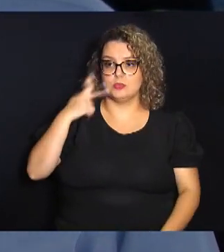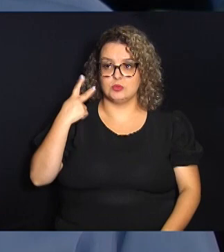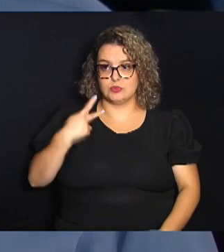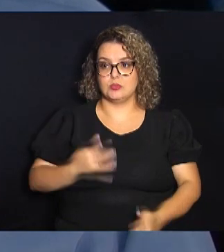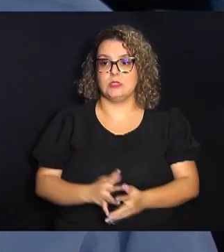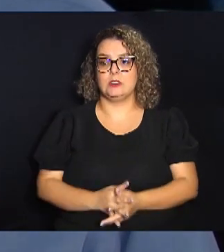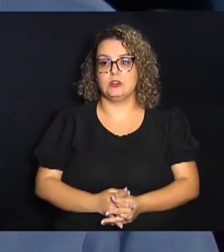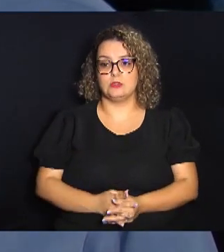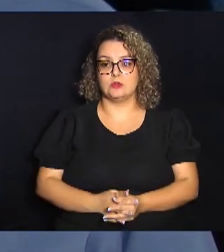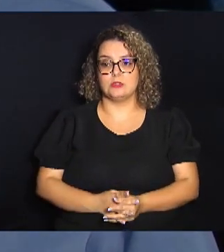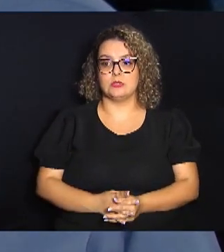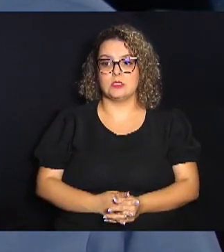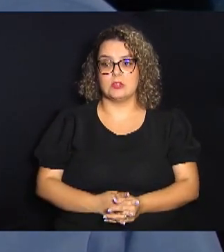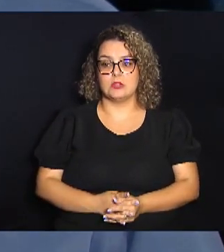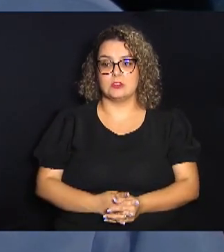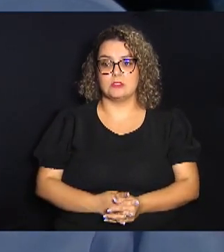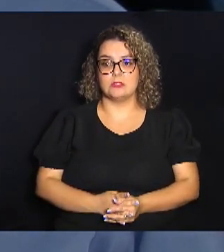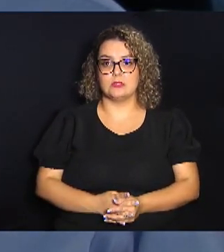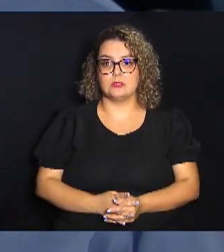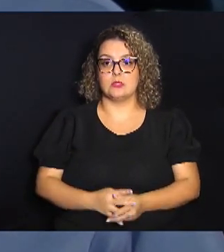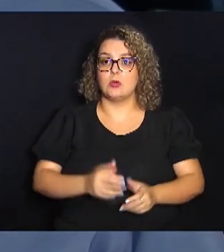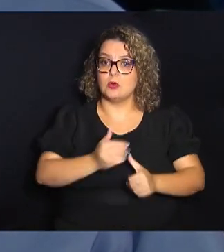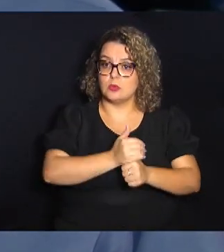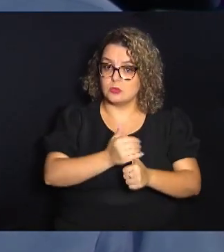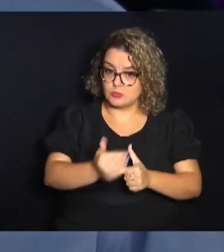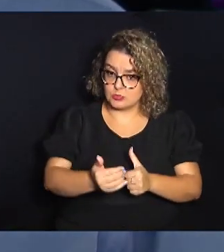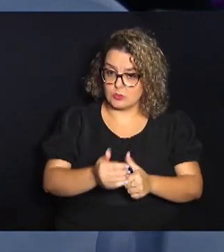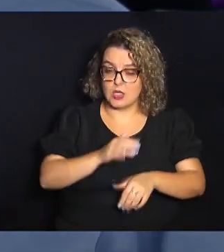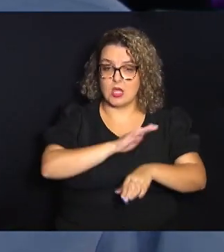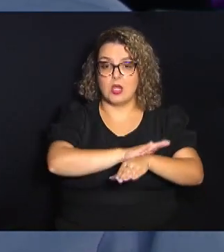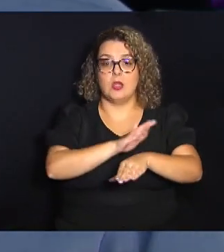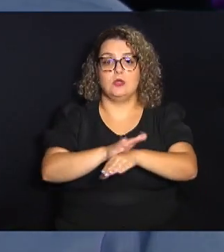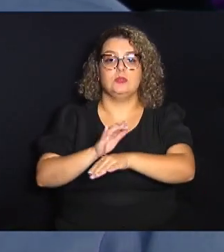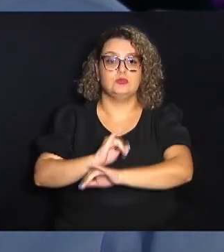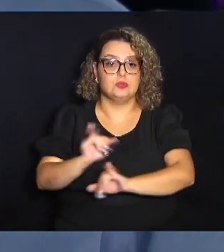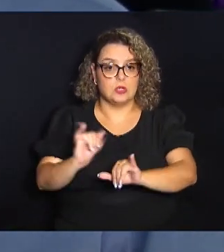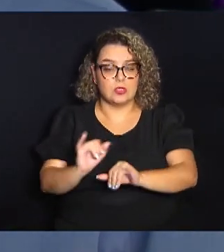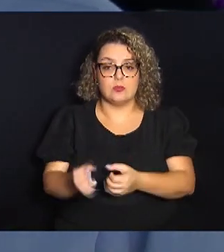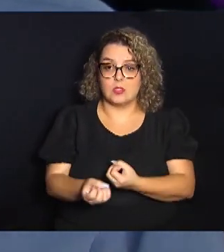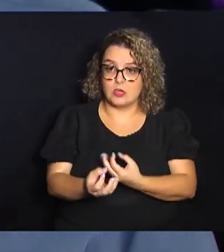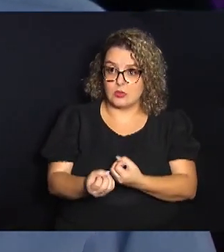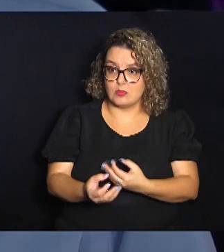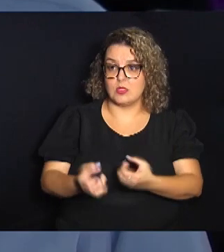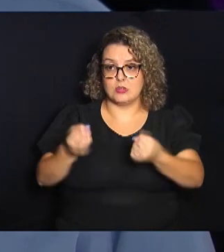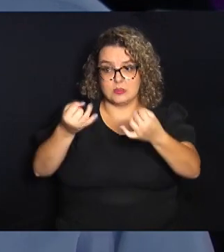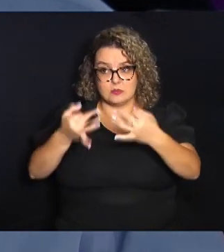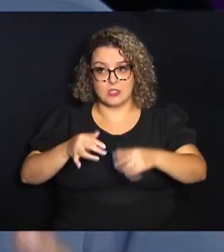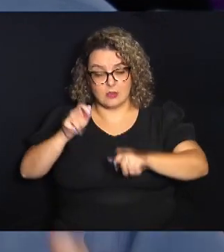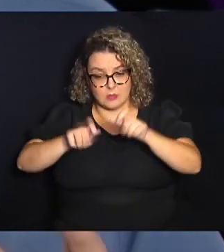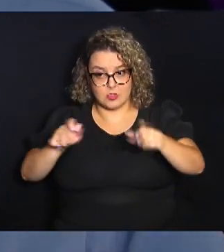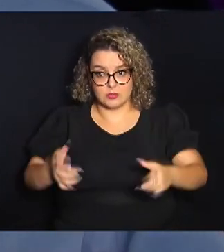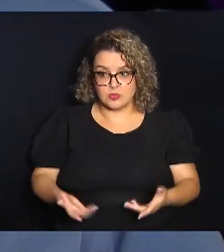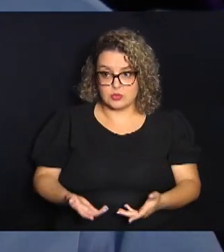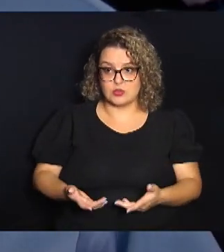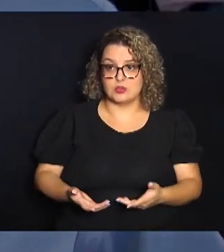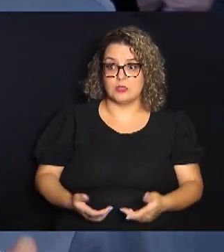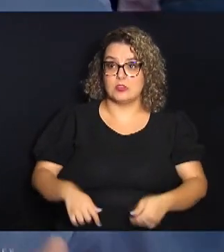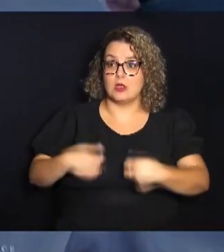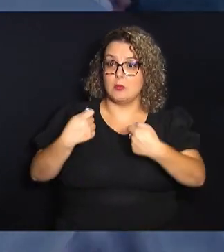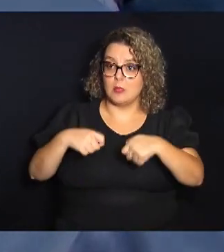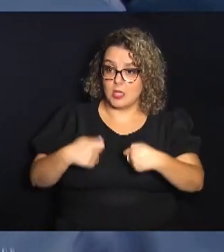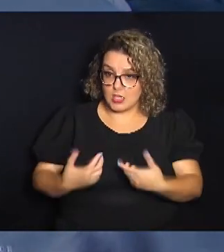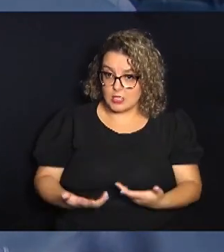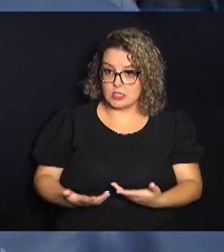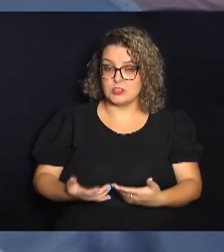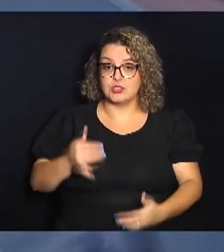com seus mandatos, ajudado a divulgar as informações, orientar as pessoas da necessidade